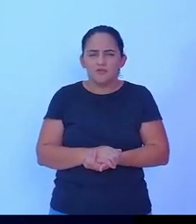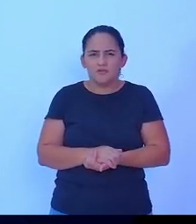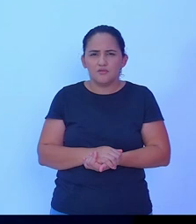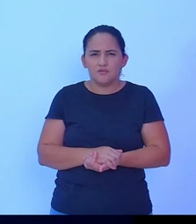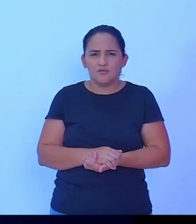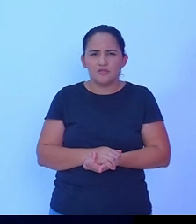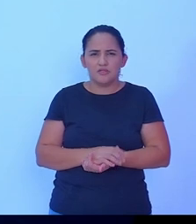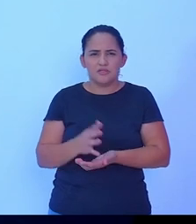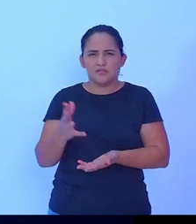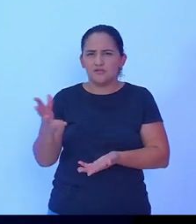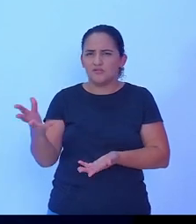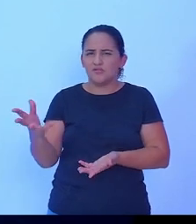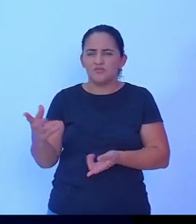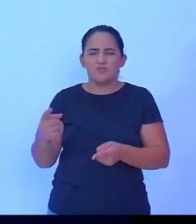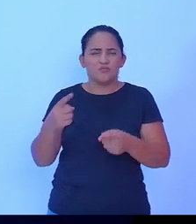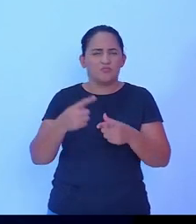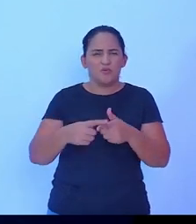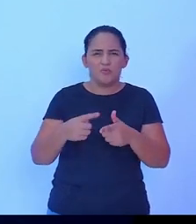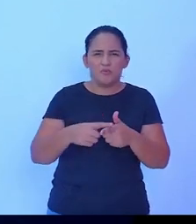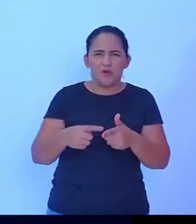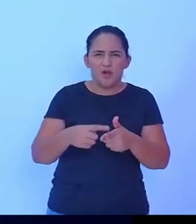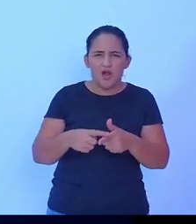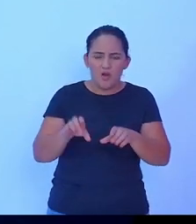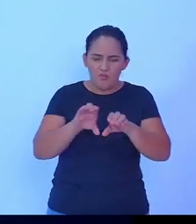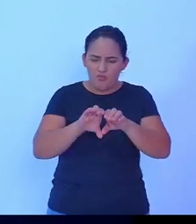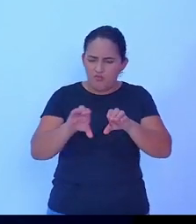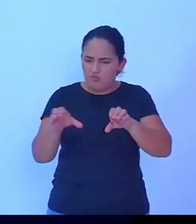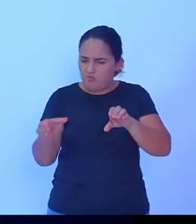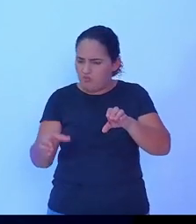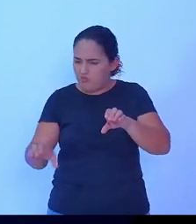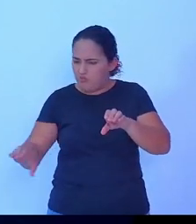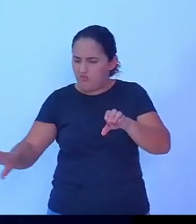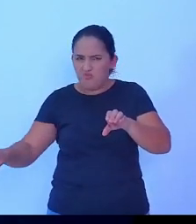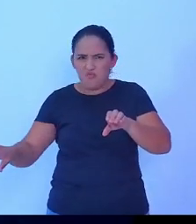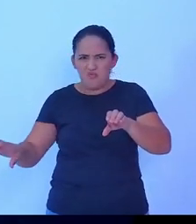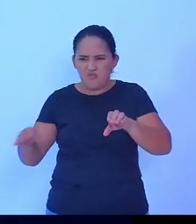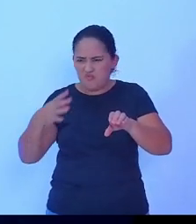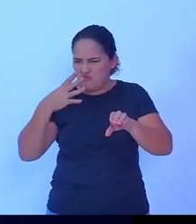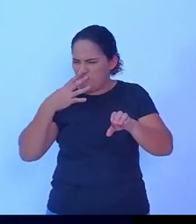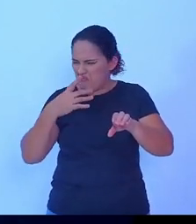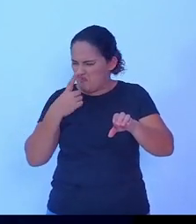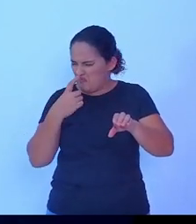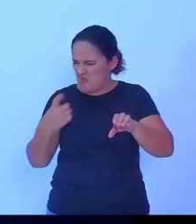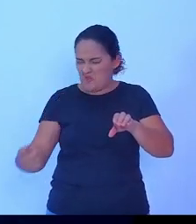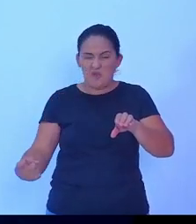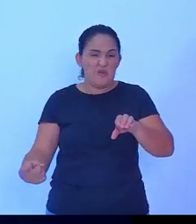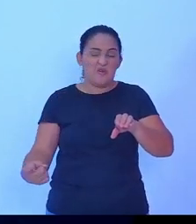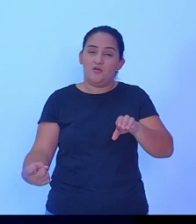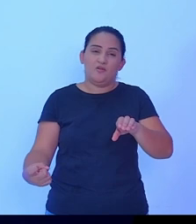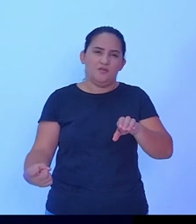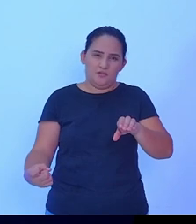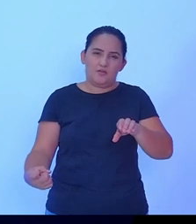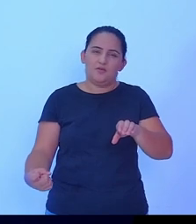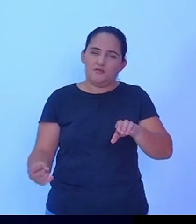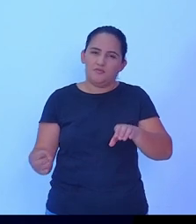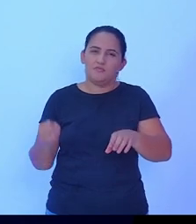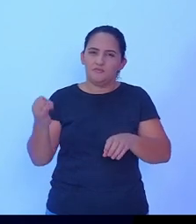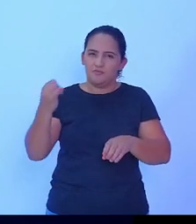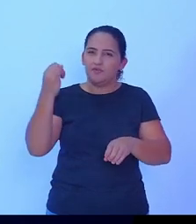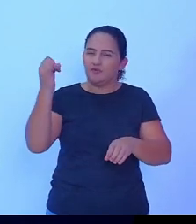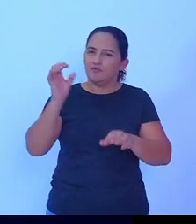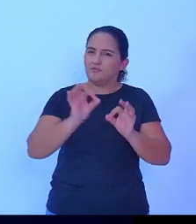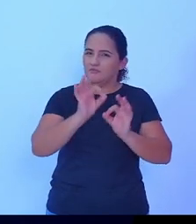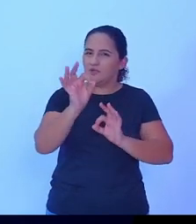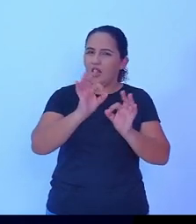tratamentos de esgoto, moradia, lixão, então a infraestrutura deve se levar para os